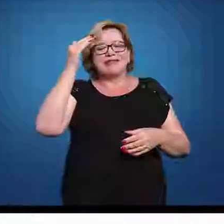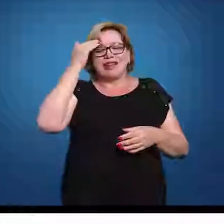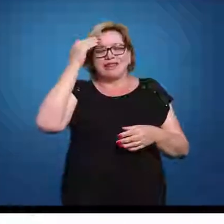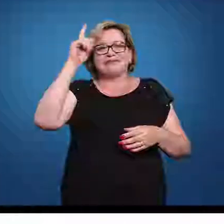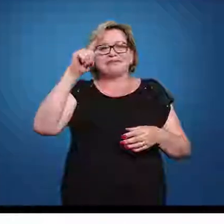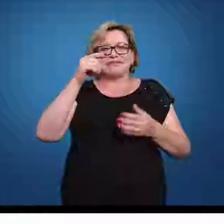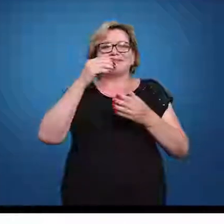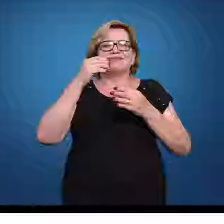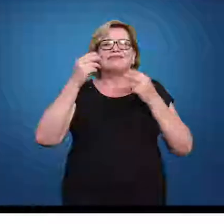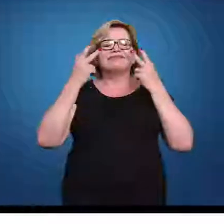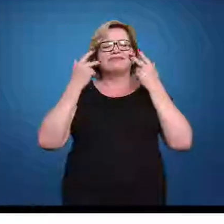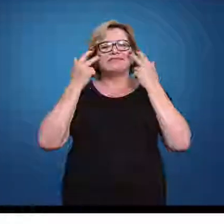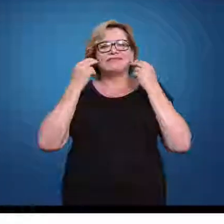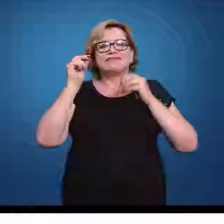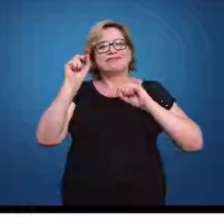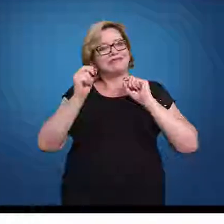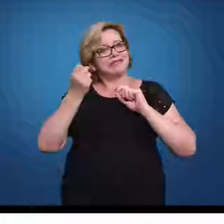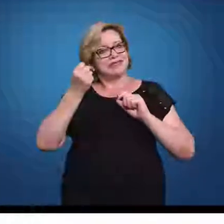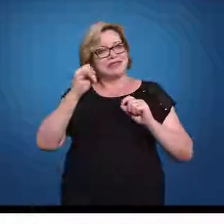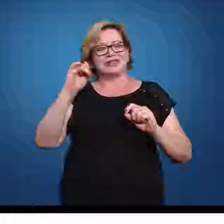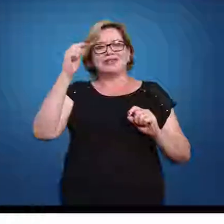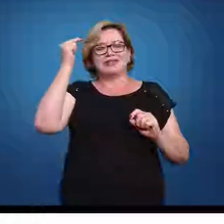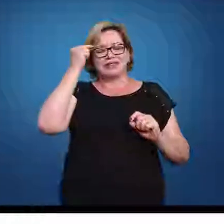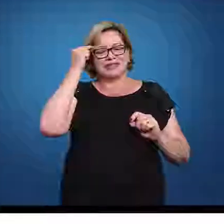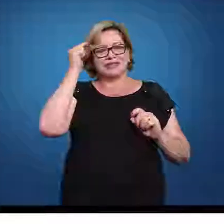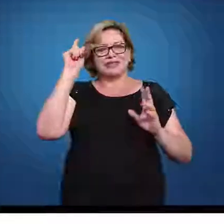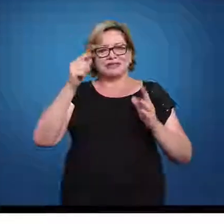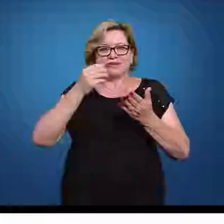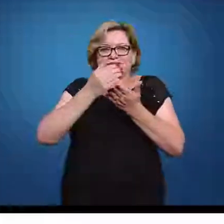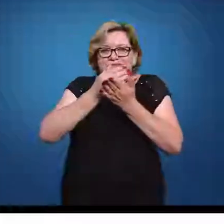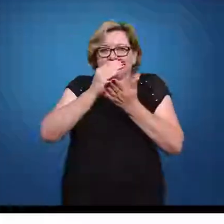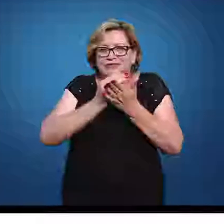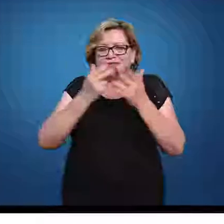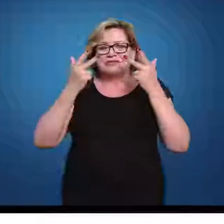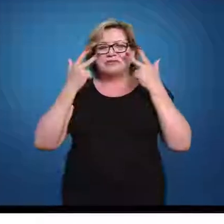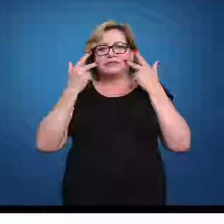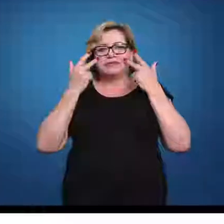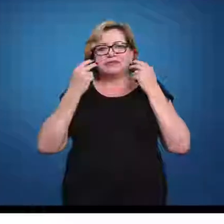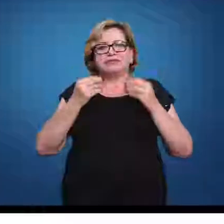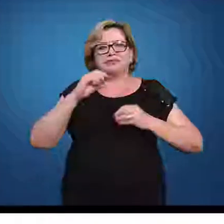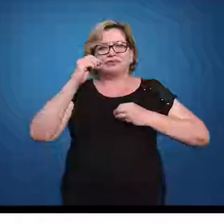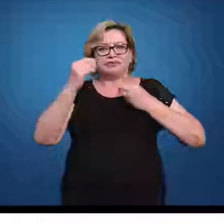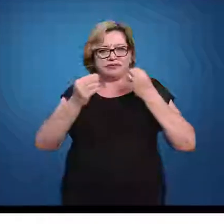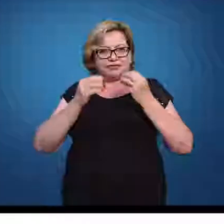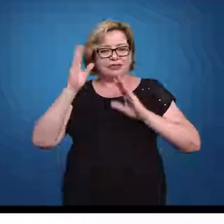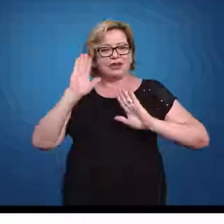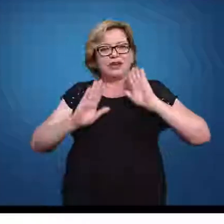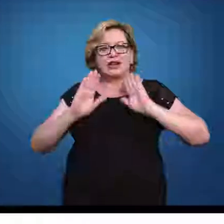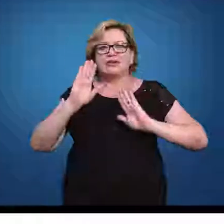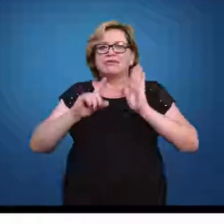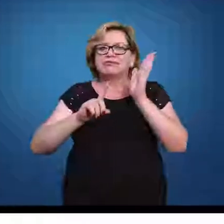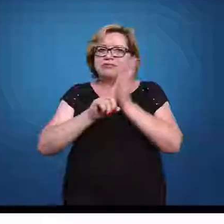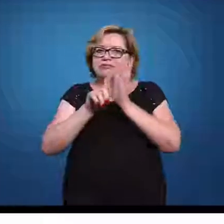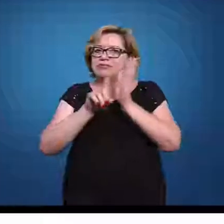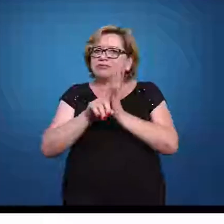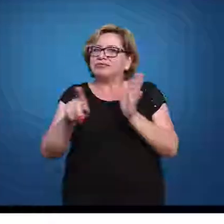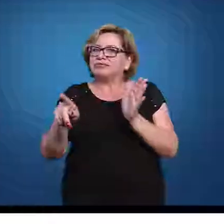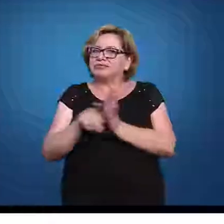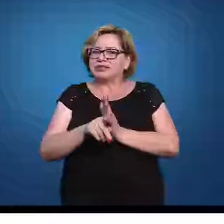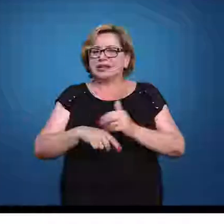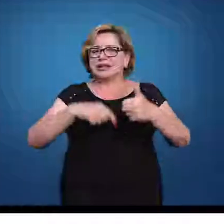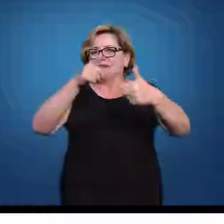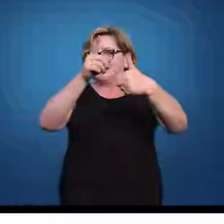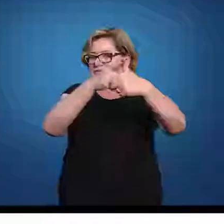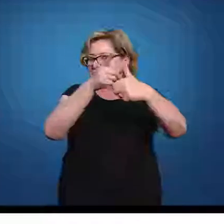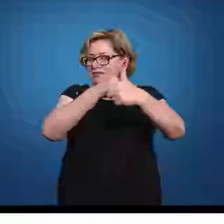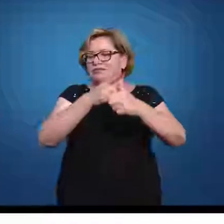se você tem essa informação, obviamente que você pode trabalhar com a distribuição normal. E aí algumas perguntas em relação a isso. A